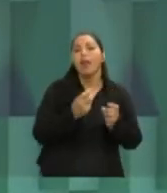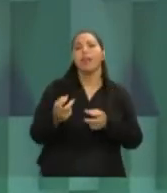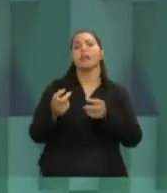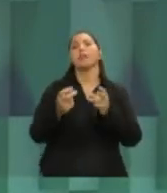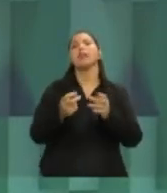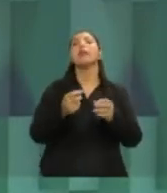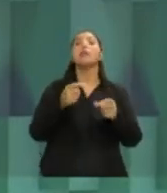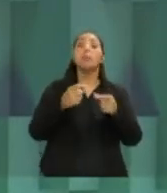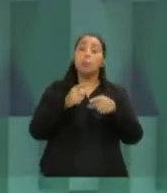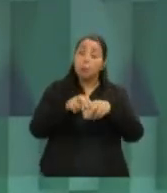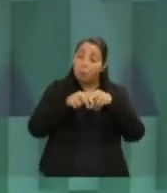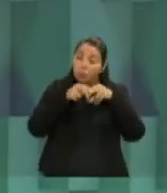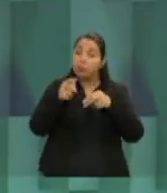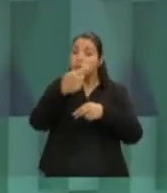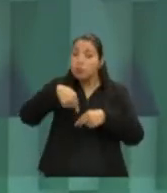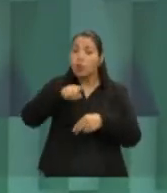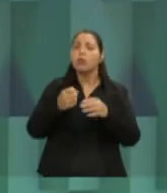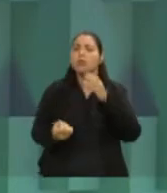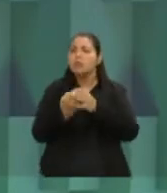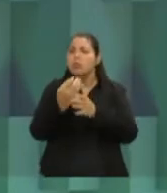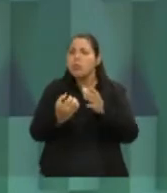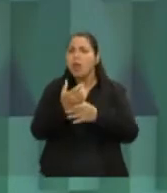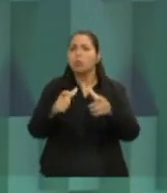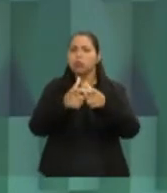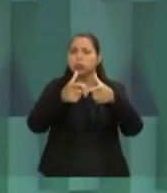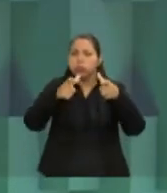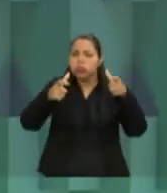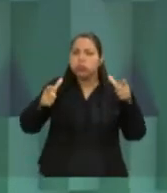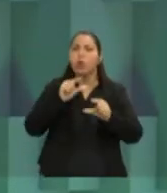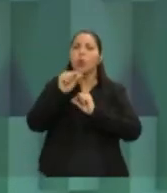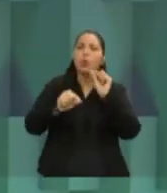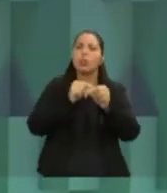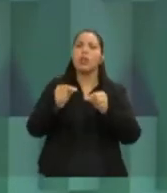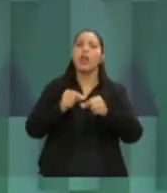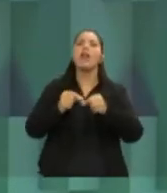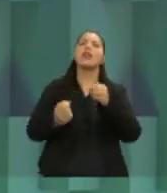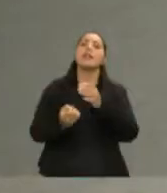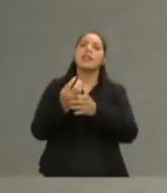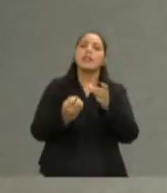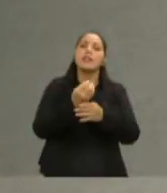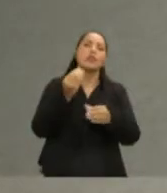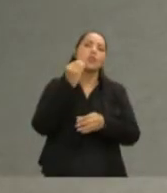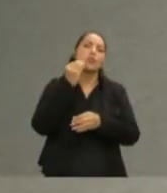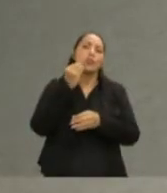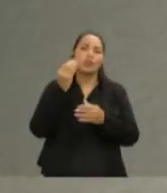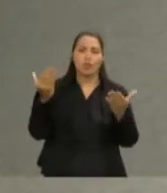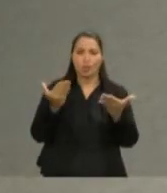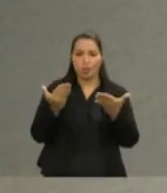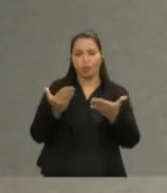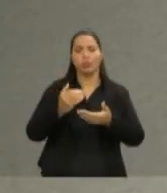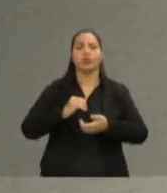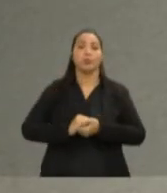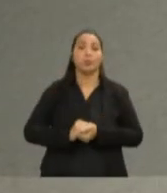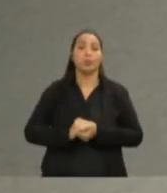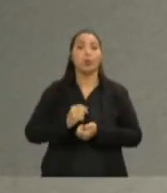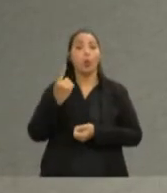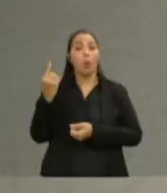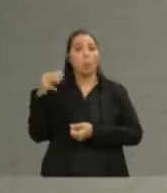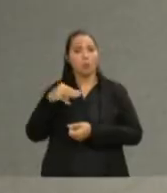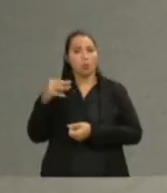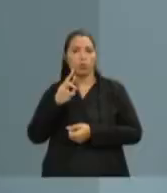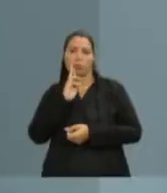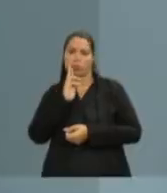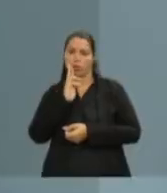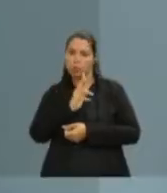ampla rede de proteção social e de geração de oportunidade e renda também. Candidato Pasolini, um minuto para a réplica.